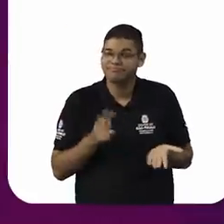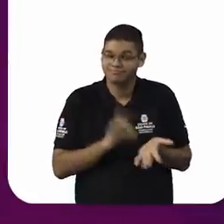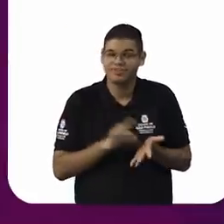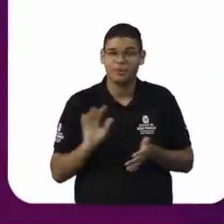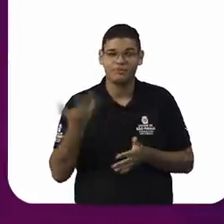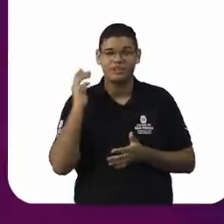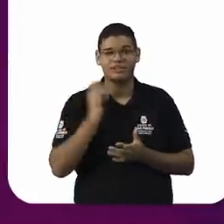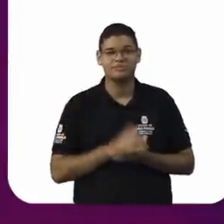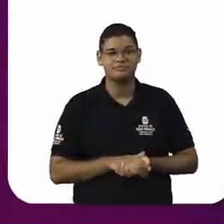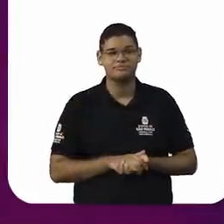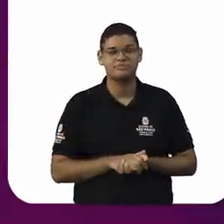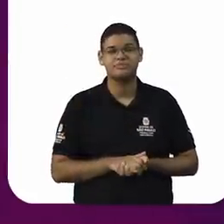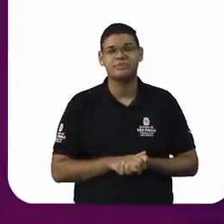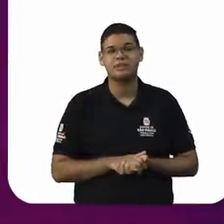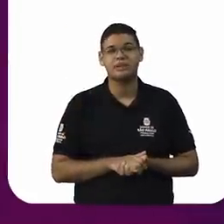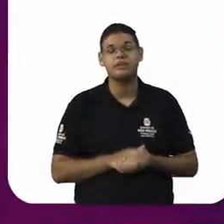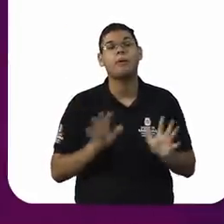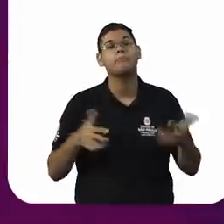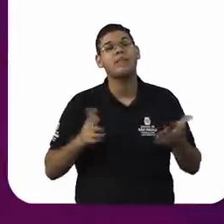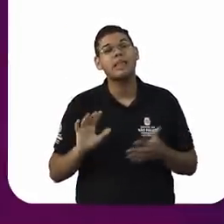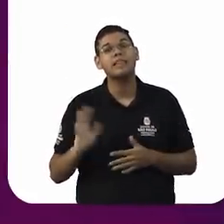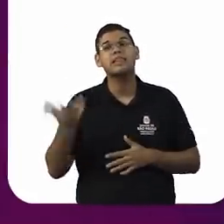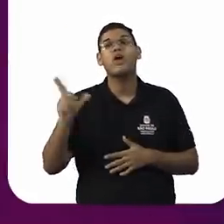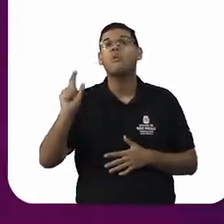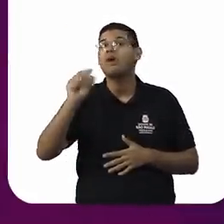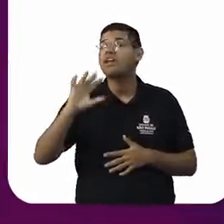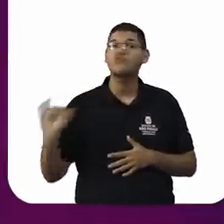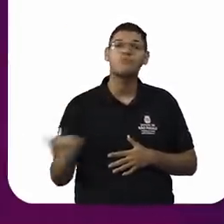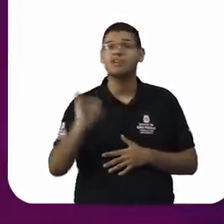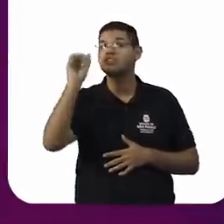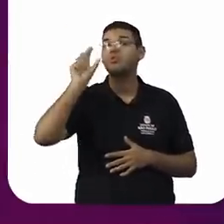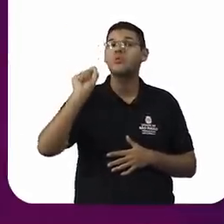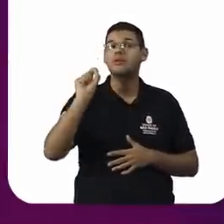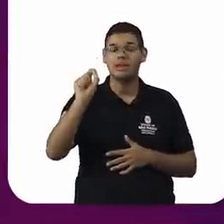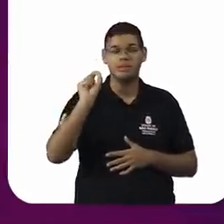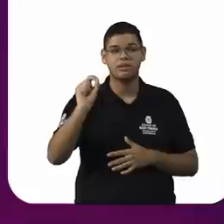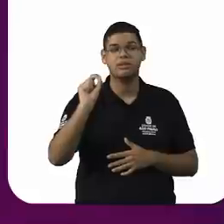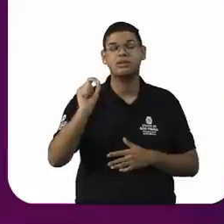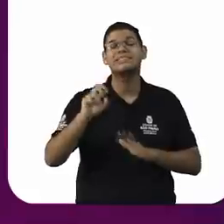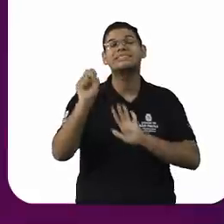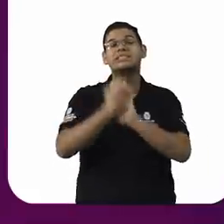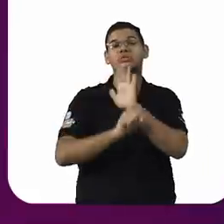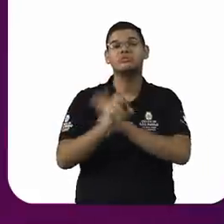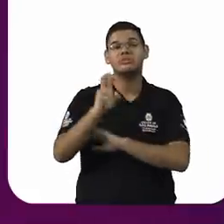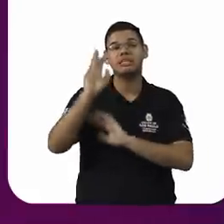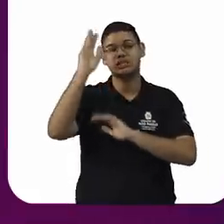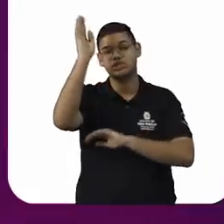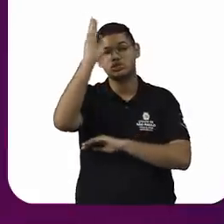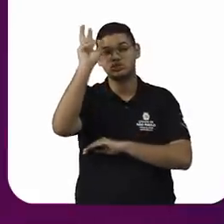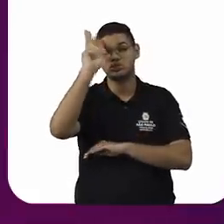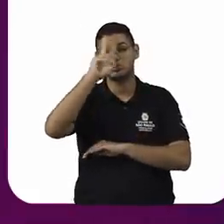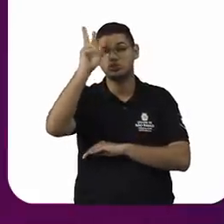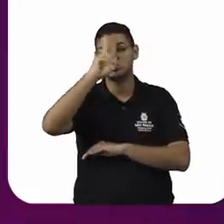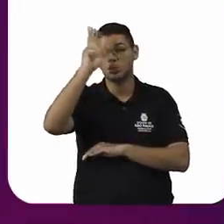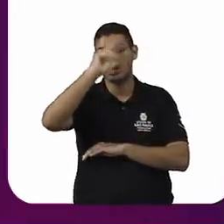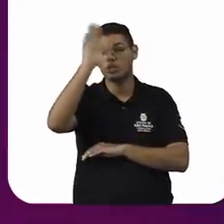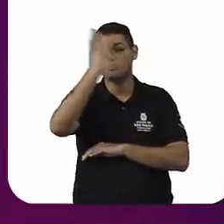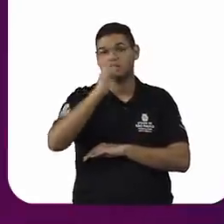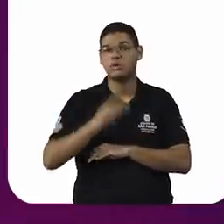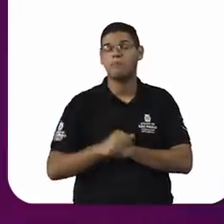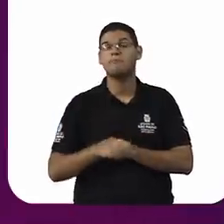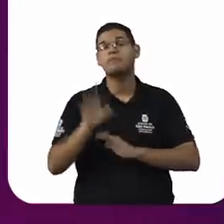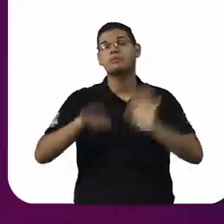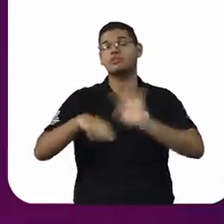Há um aspecto fundamental, que é o fato de que, dos cinco séculos de história do Brasil, quatro séculos foram